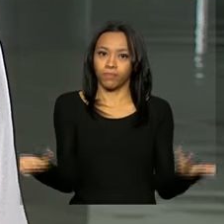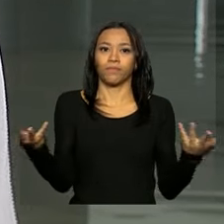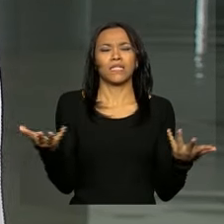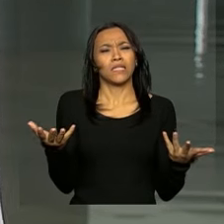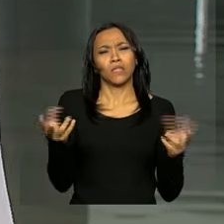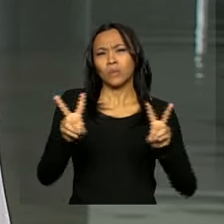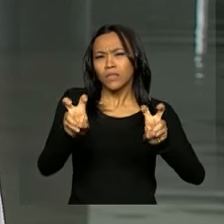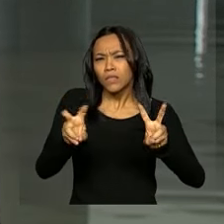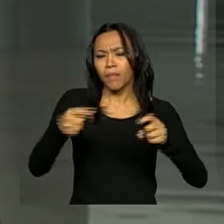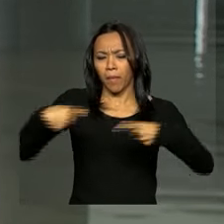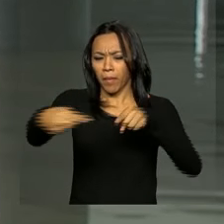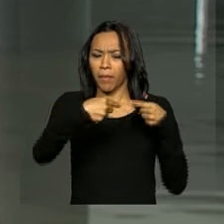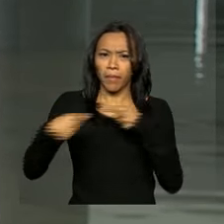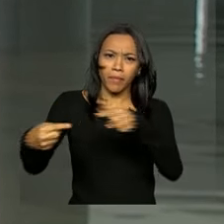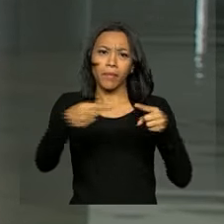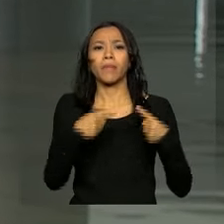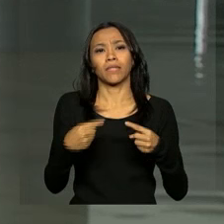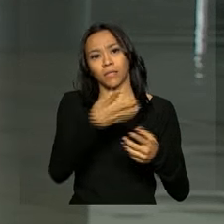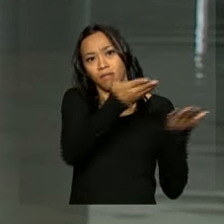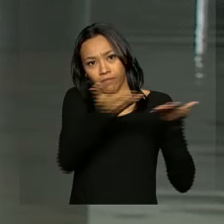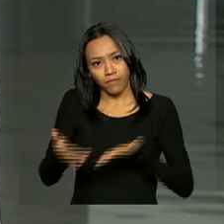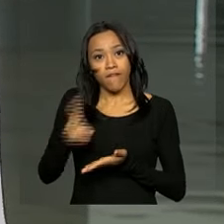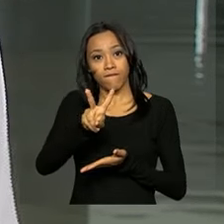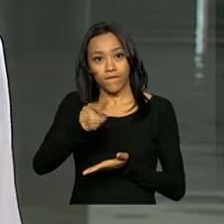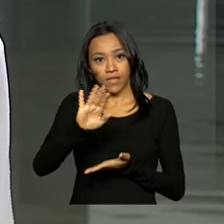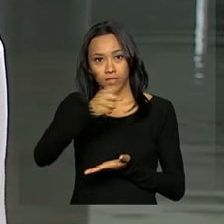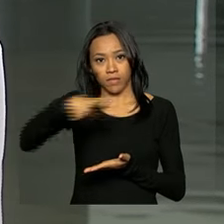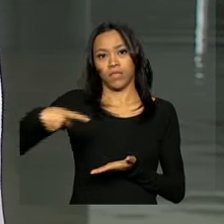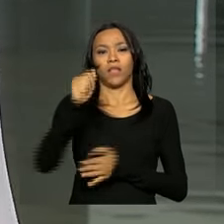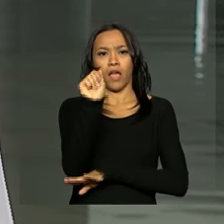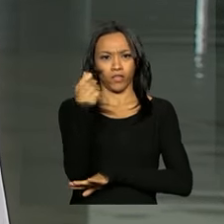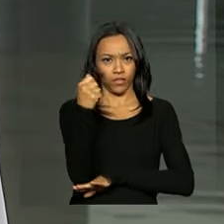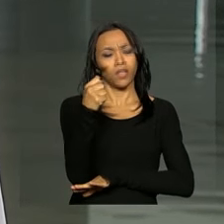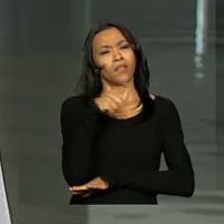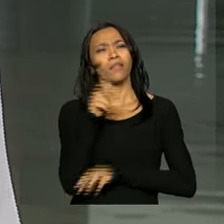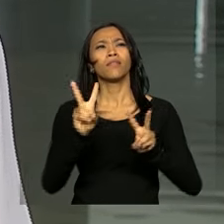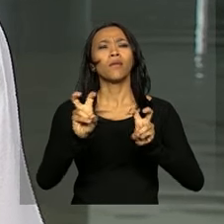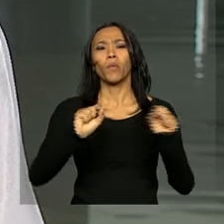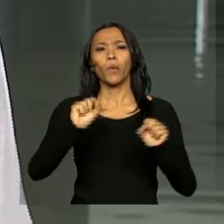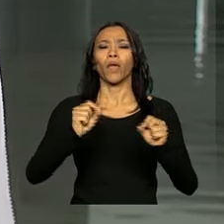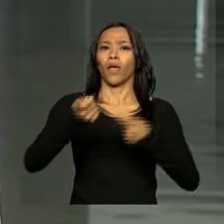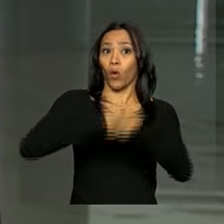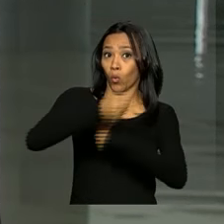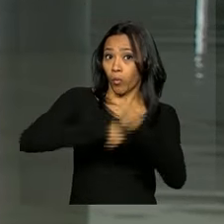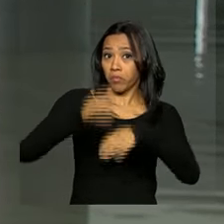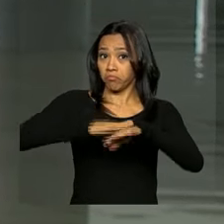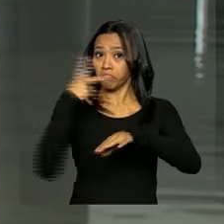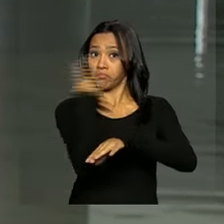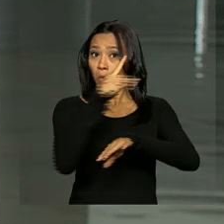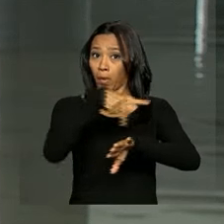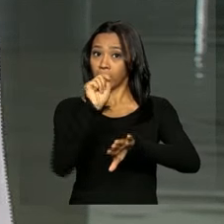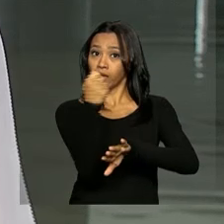discussões dessa visita da vice-presidente argentina, devem estar vários temas, inclusive da economia, tendo em vista que a Argentina é o